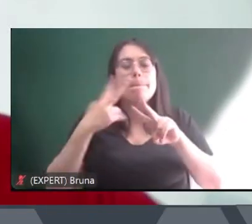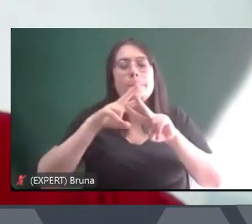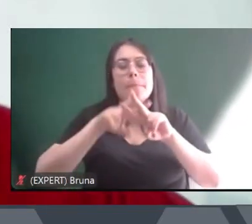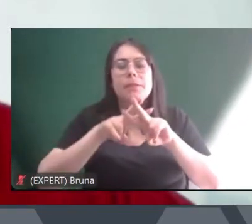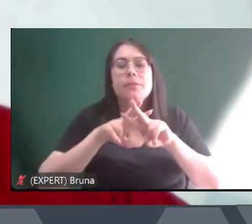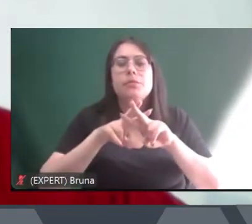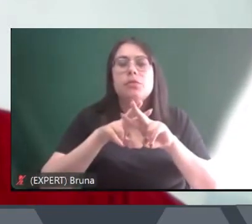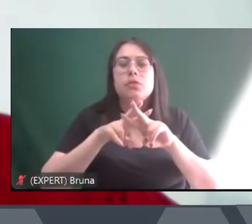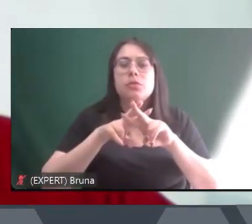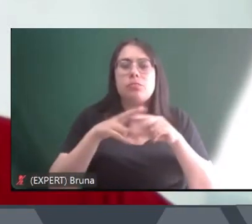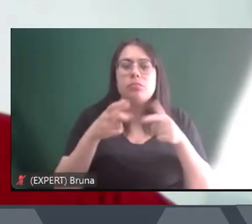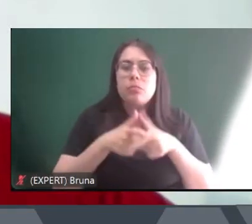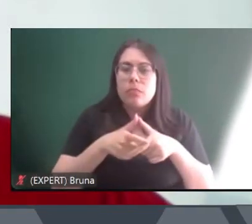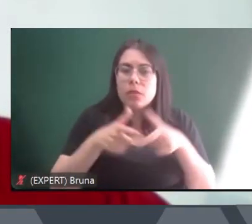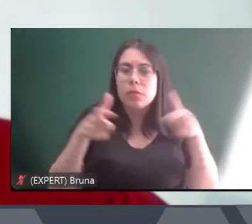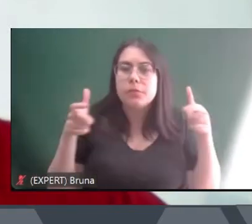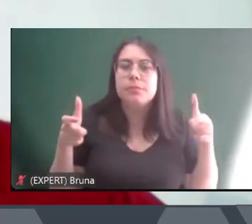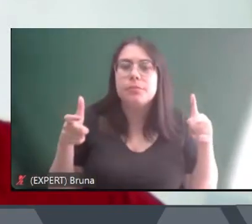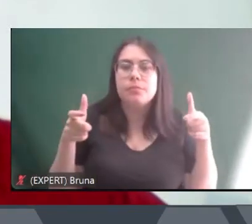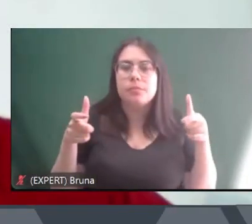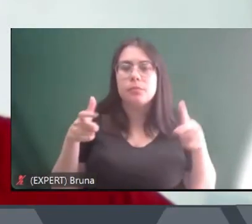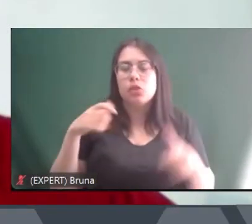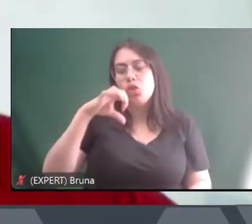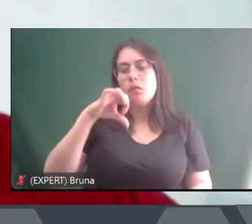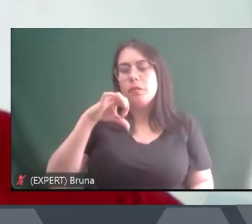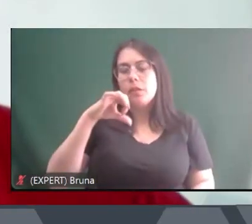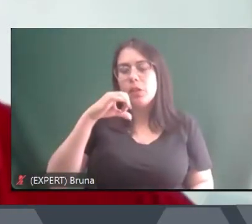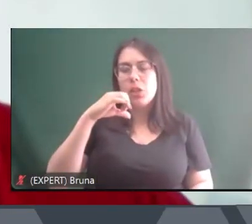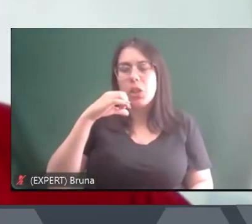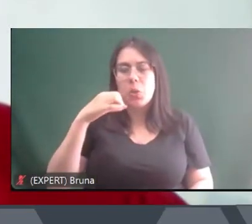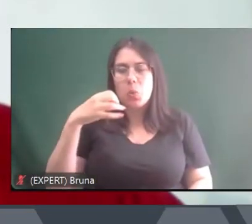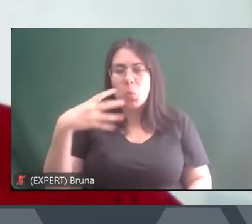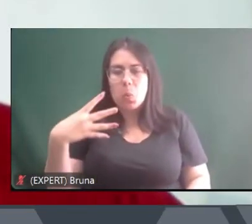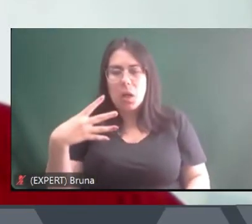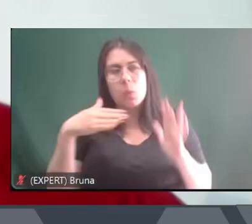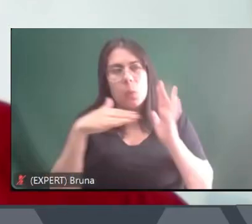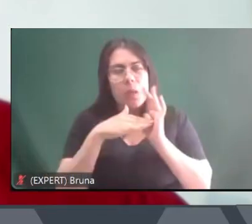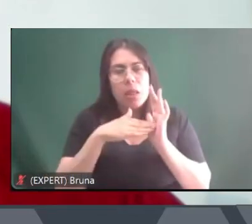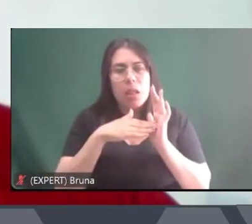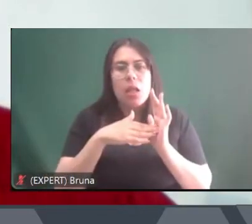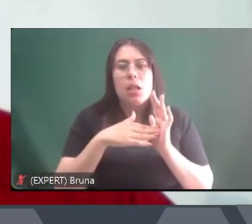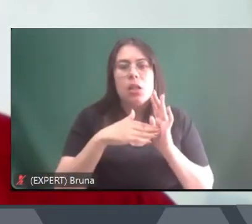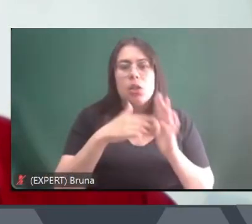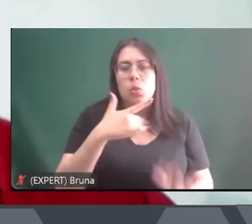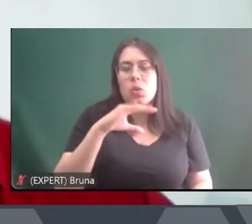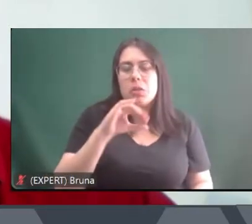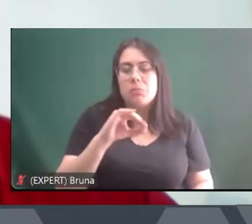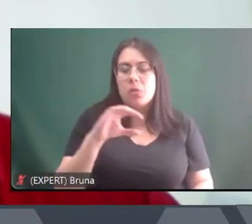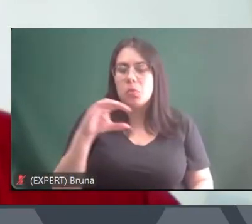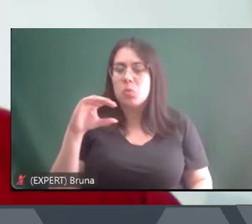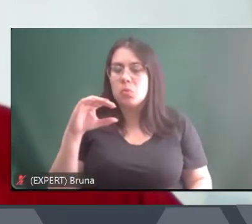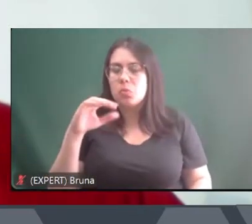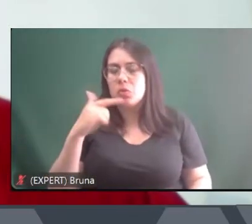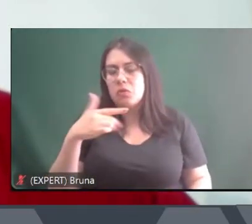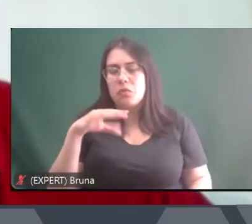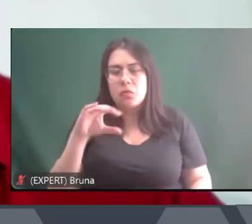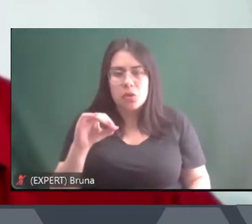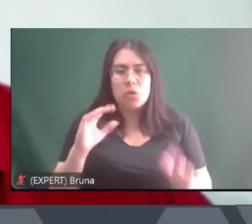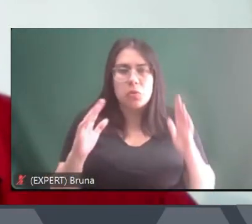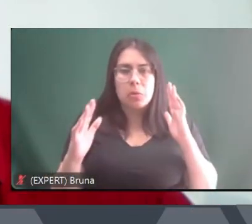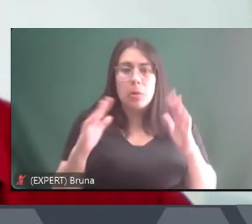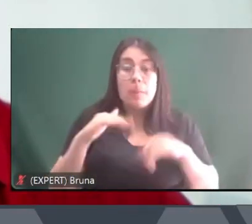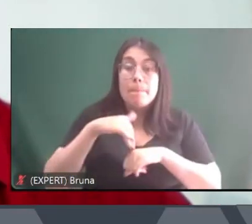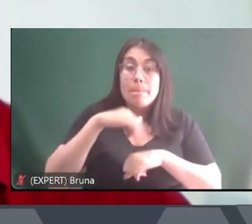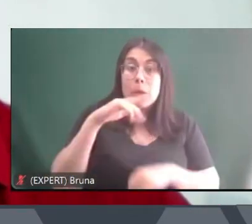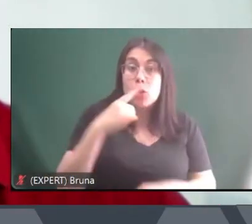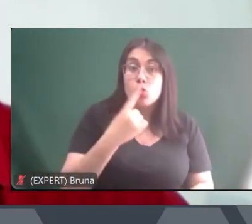grande quantidade então de 94 até os anos 2020 mais ou menos mais de um milhão de